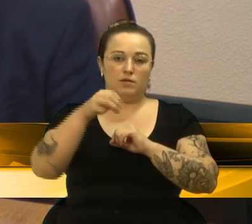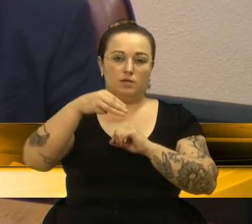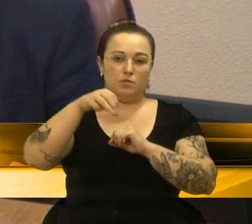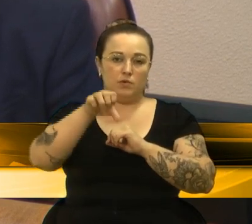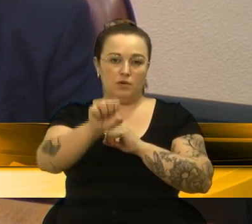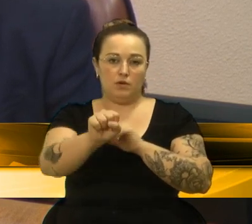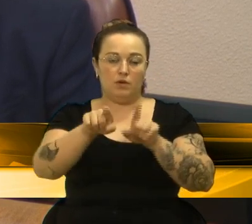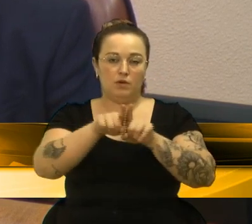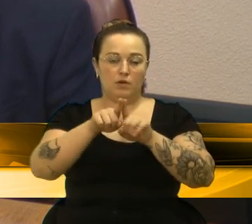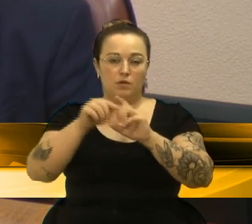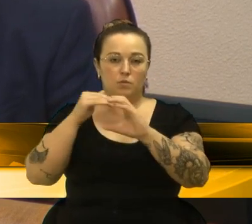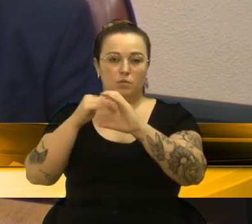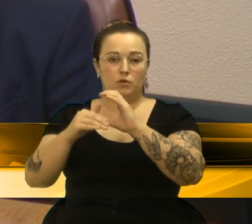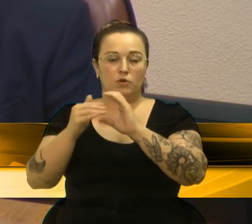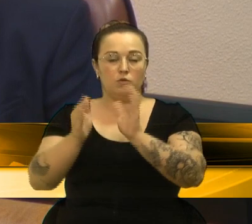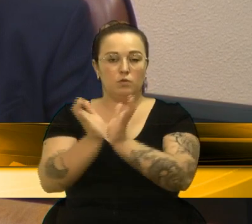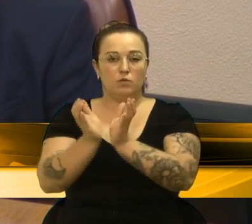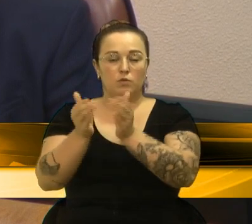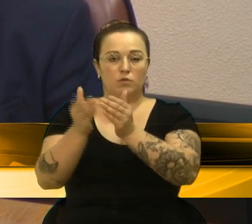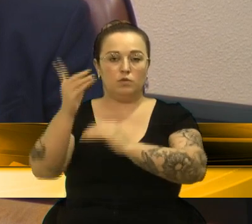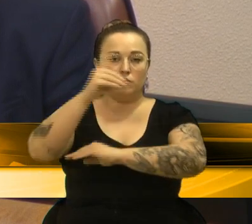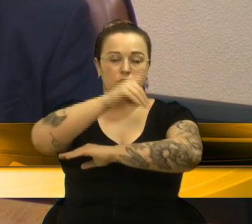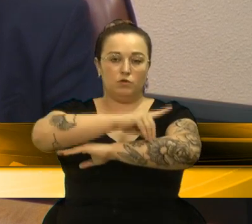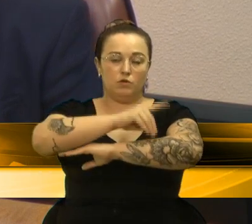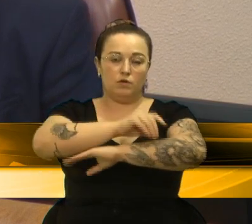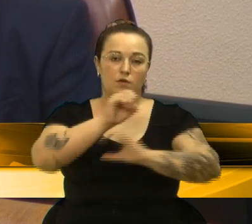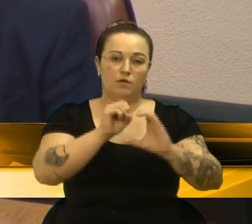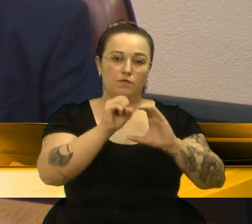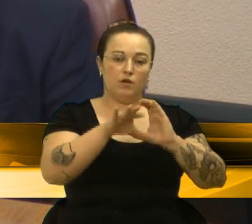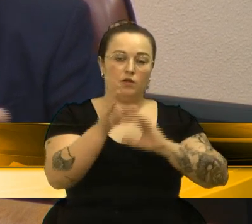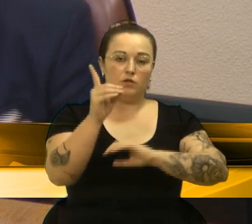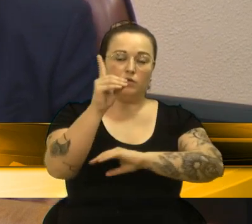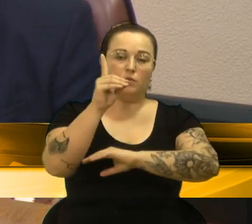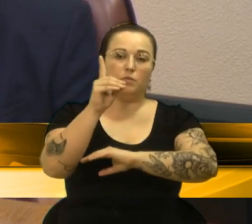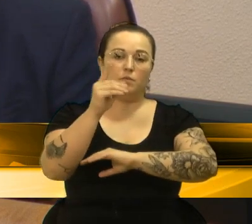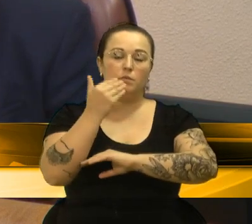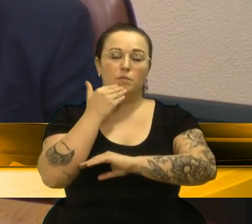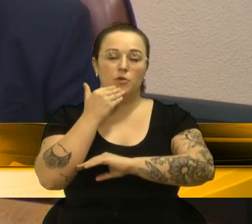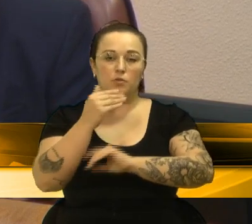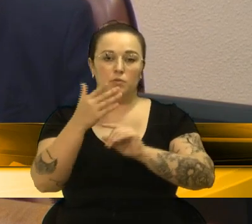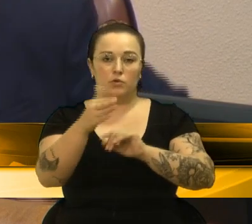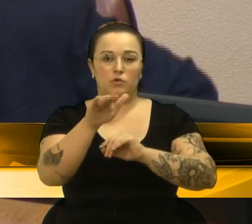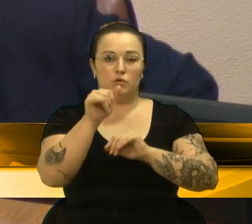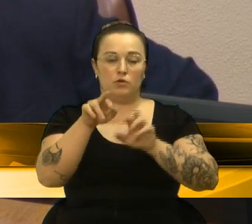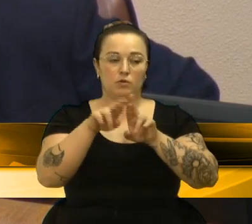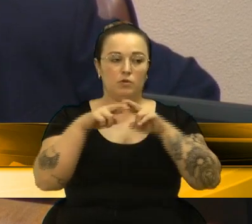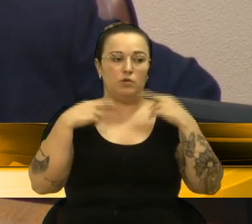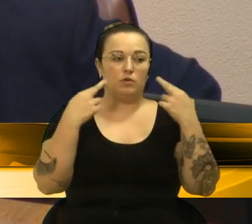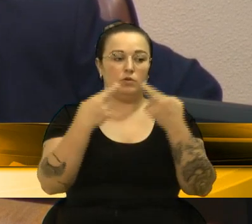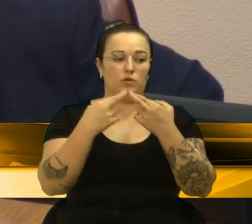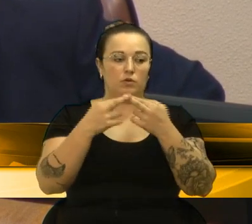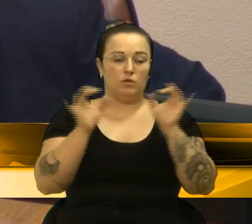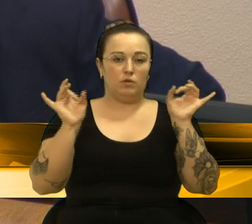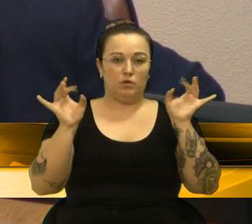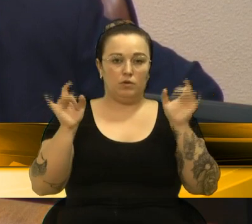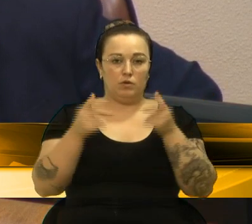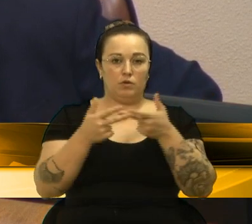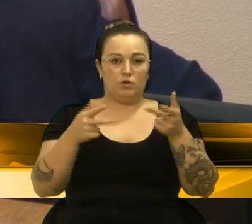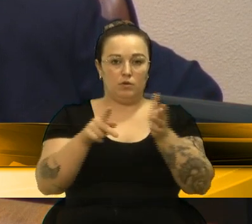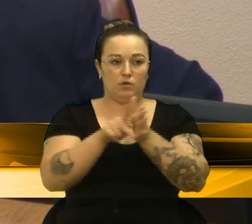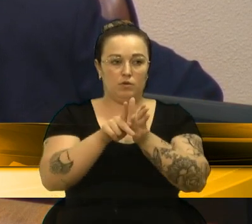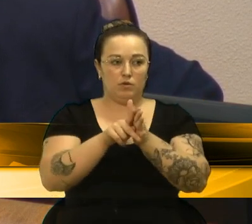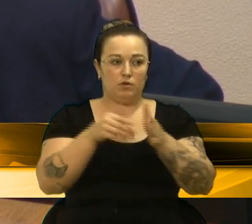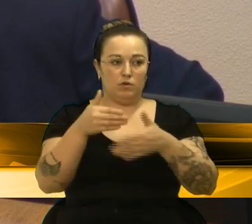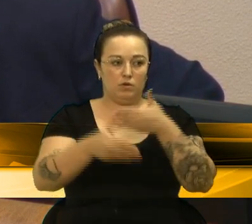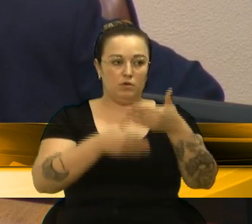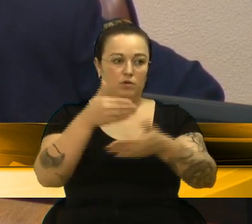em 5 de 2 de 2019, às 17h07, convocando para a reunião extraordinária para o dia seguinte, 6 de 2 de 2019, às 7h30